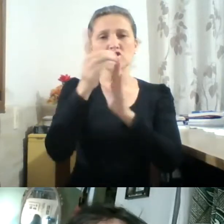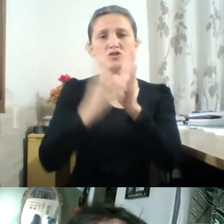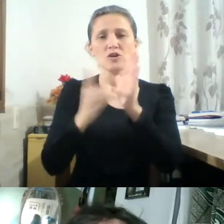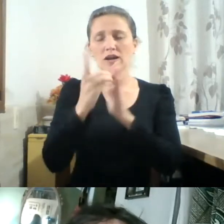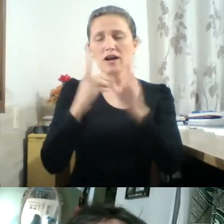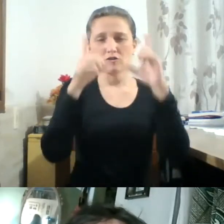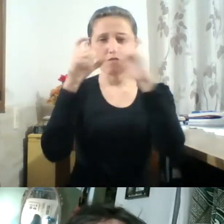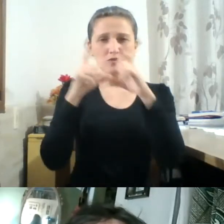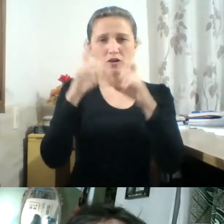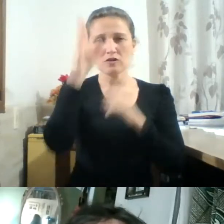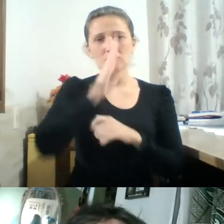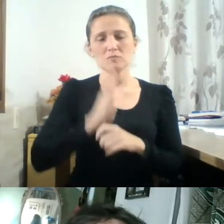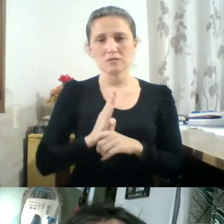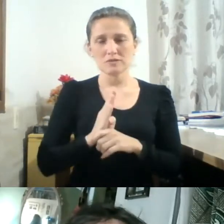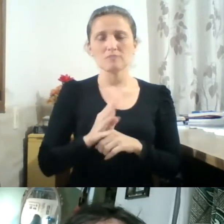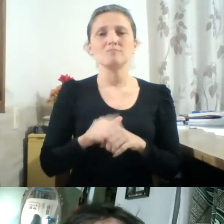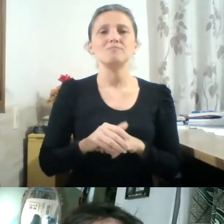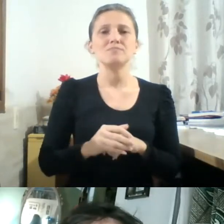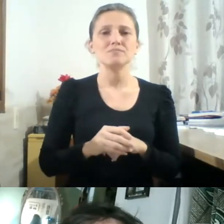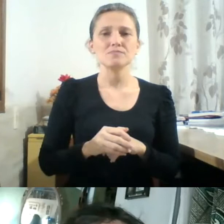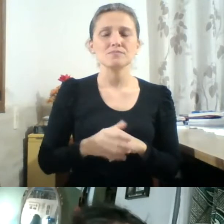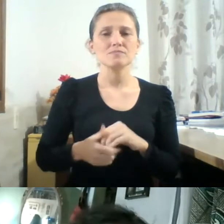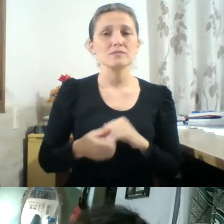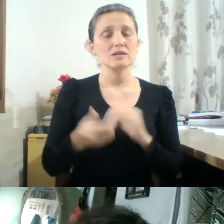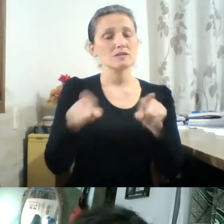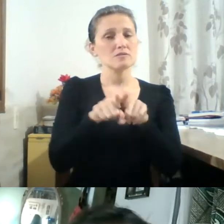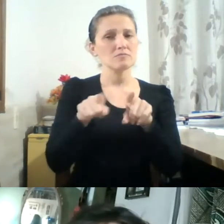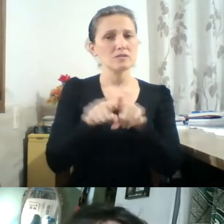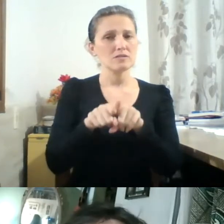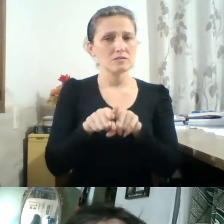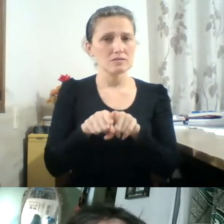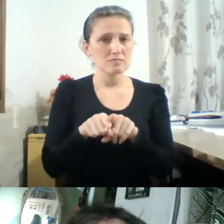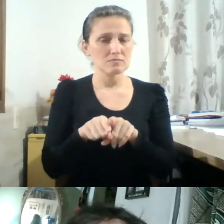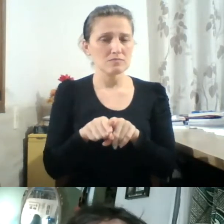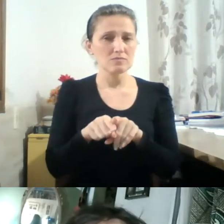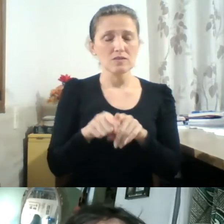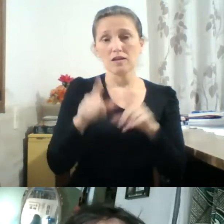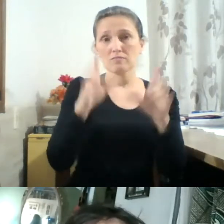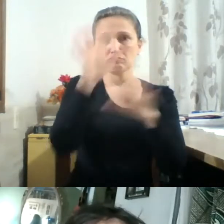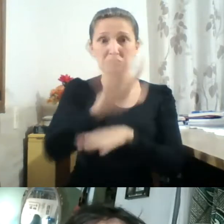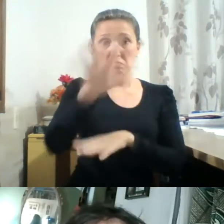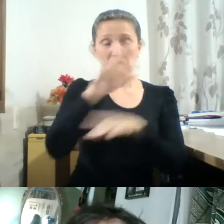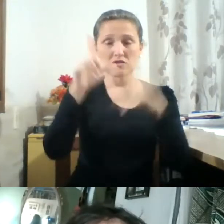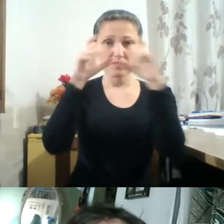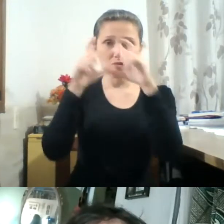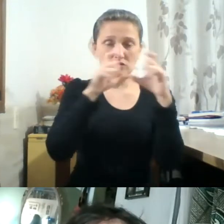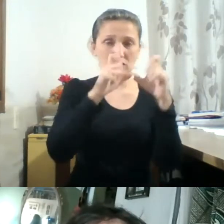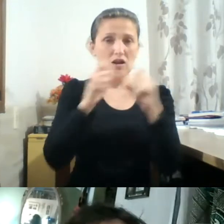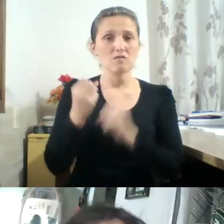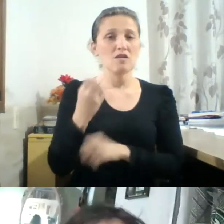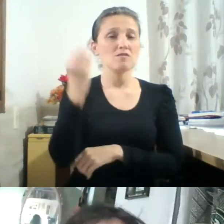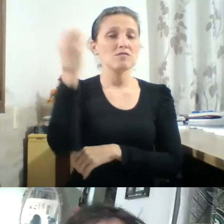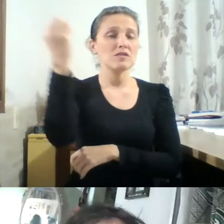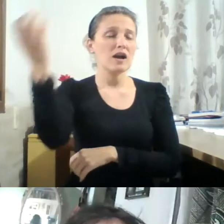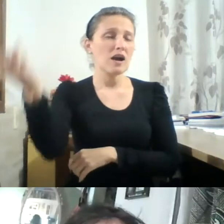Realidades e Ficções na Trama Fotográfica, O Efêmero e o Perpétuo na Imagem Fotográfica, Viagem pelo Fantástico, entre